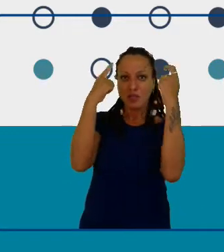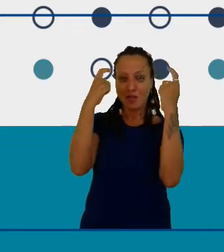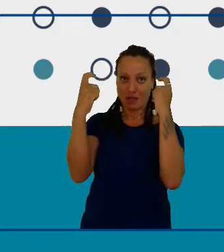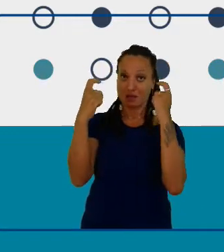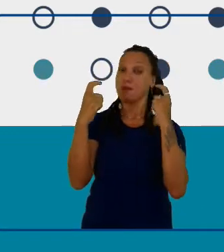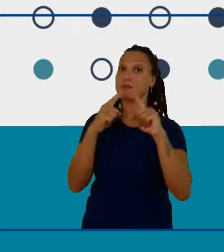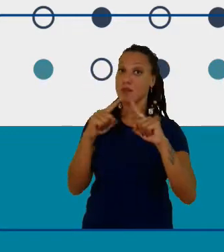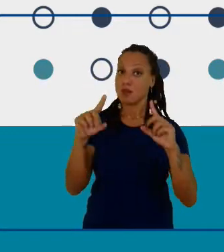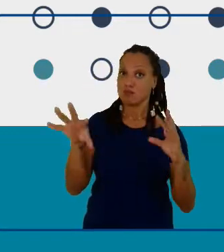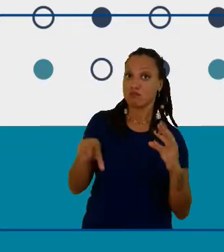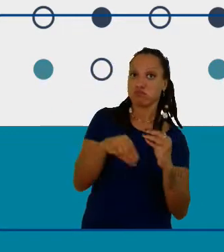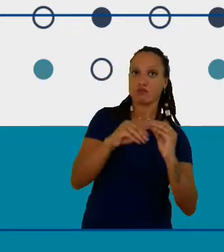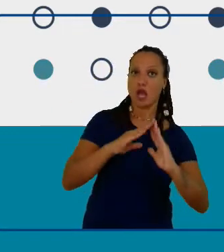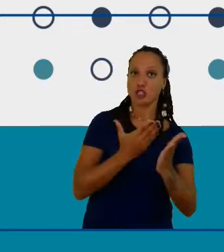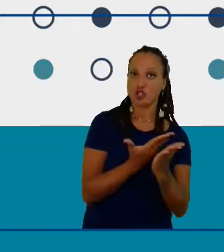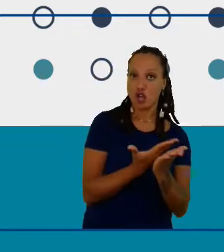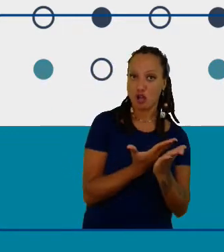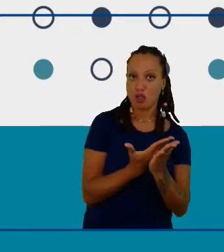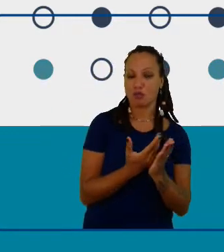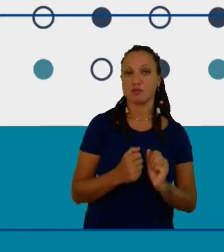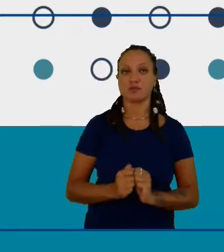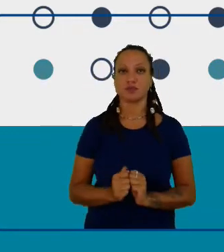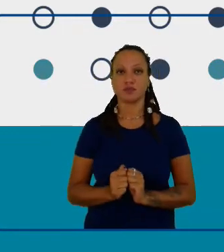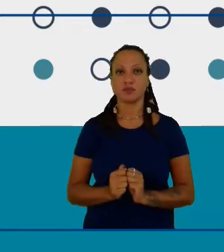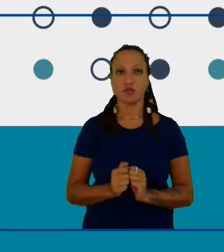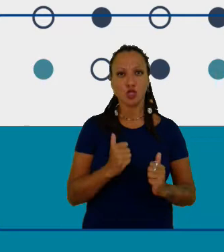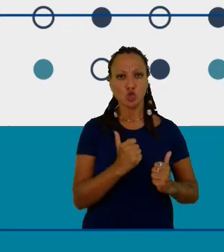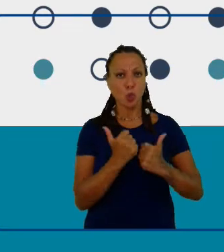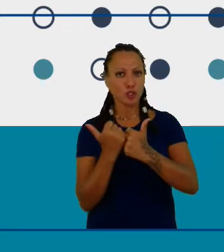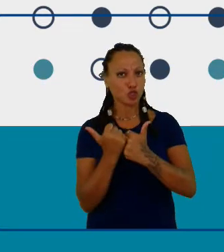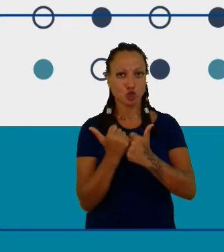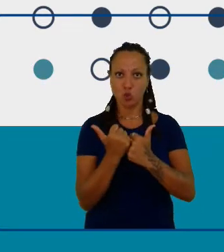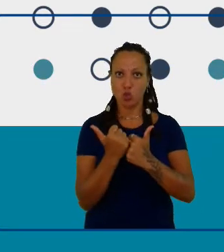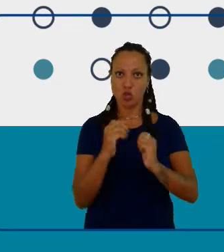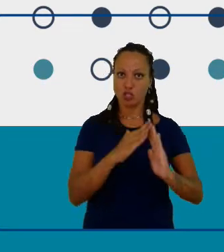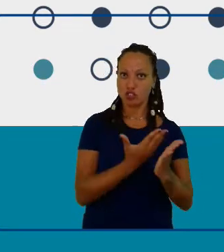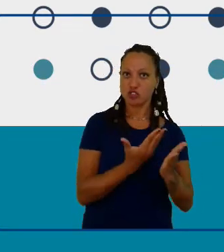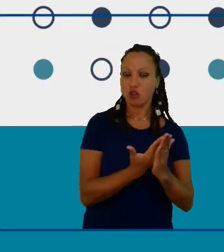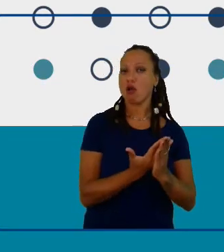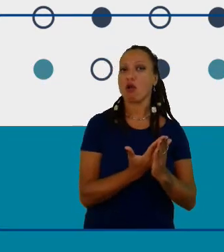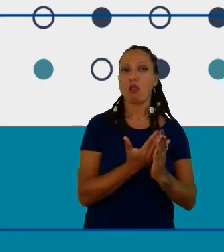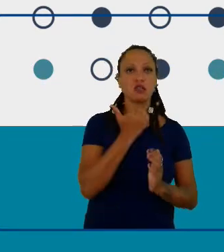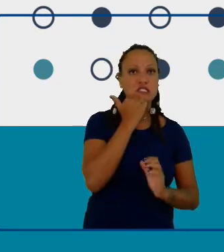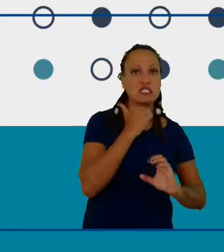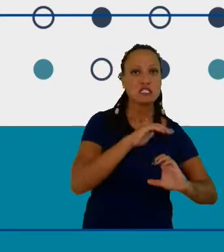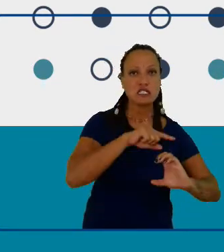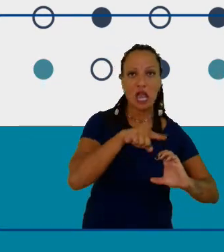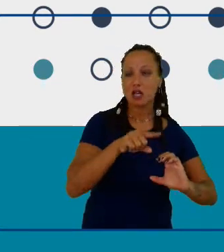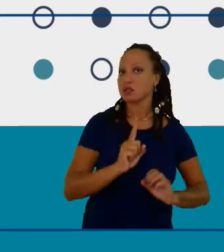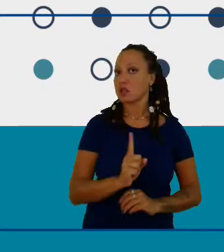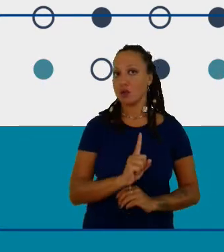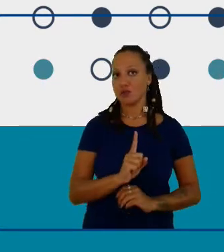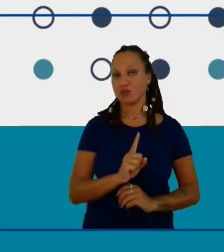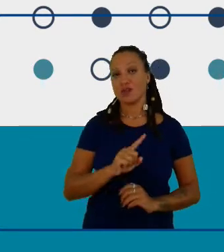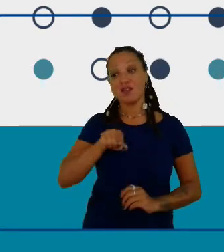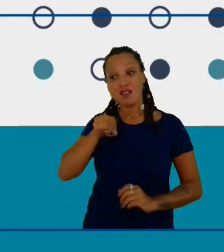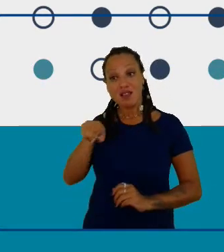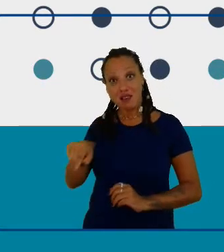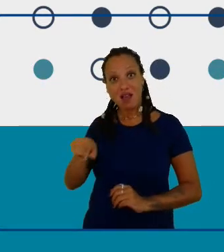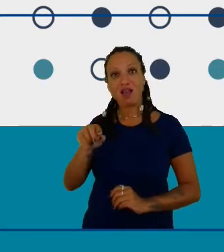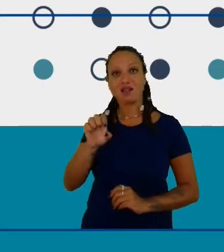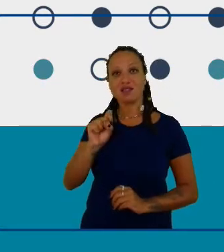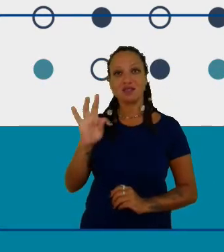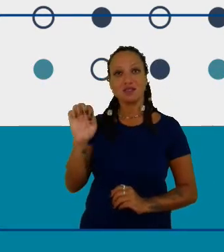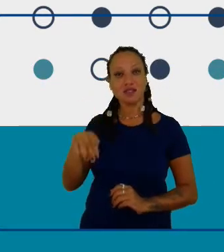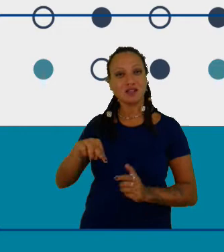gente não quer substituir o ensino de ciências. A gente só quer permitir aprimorar a inspiração e